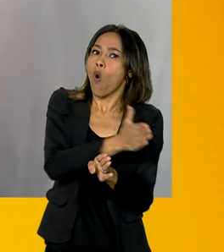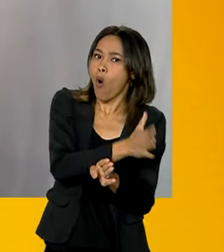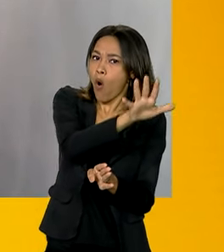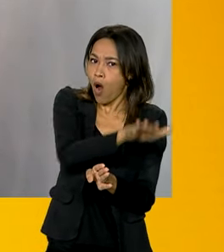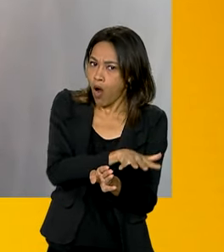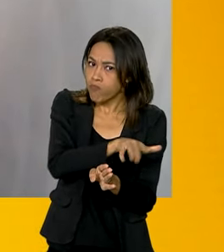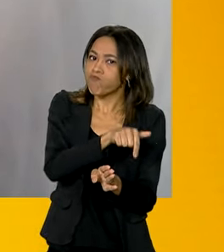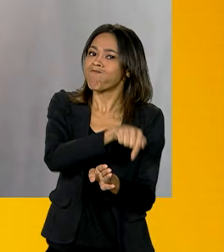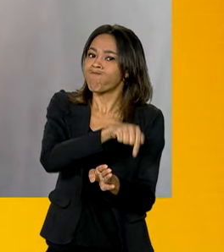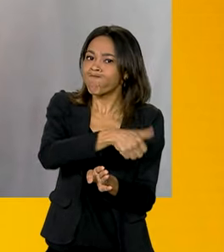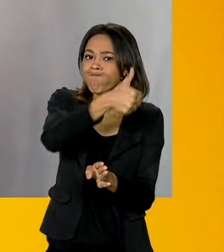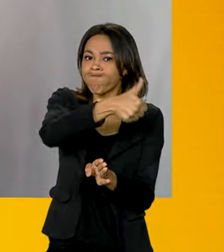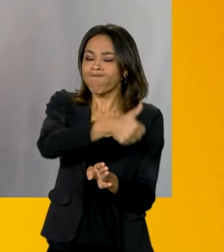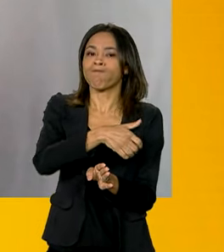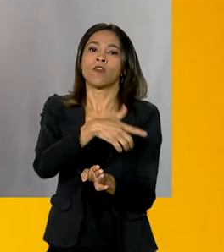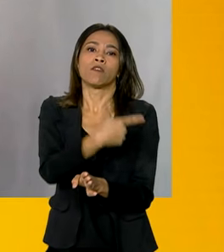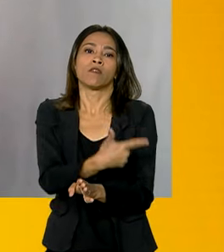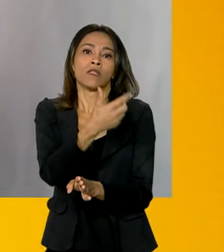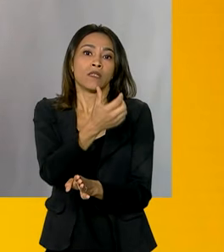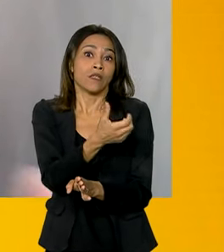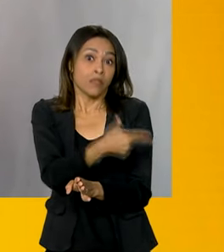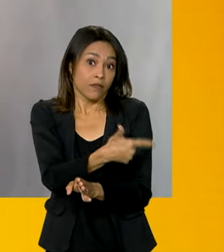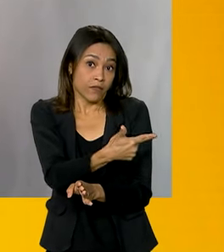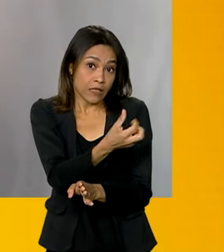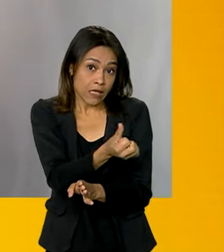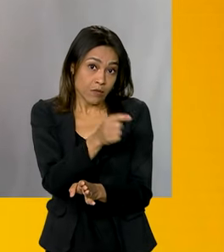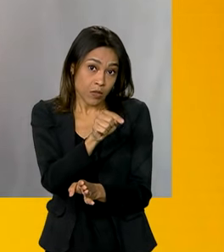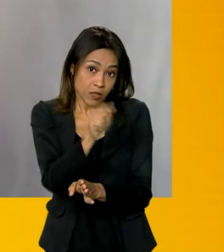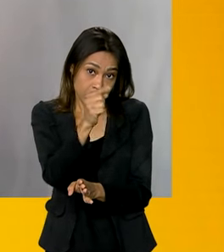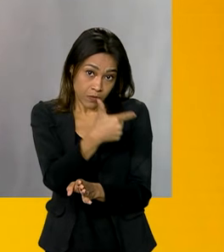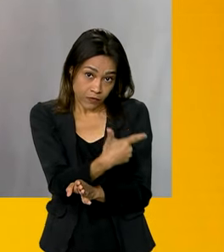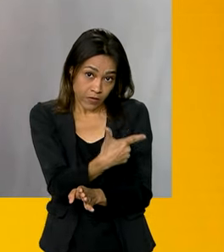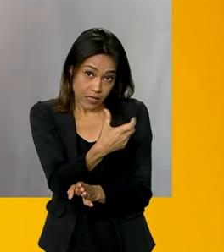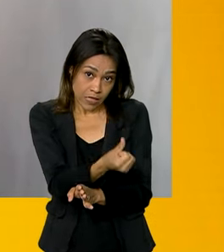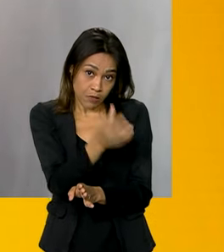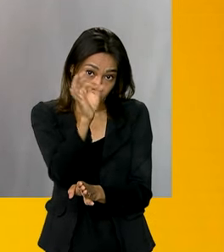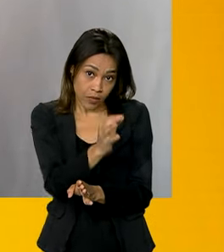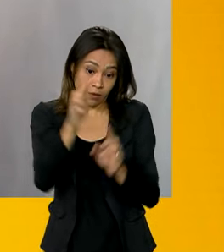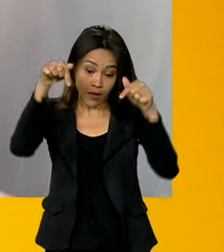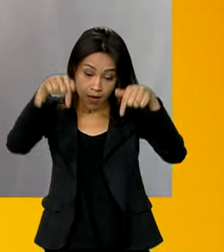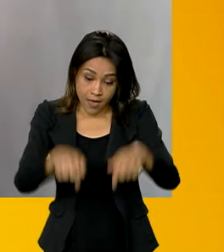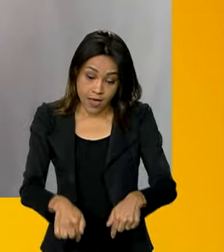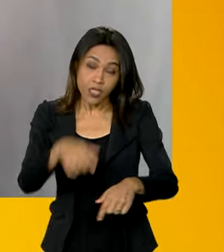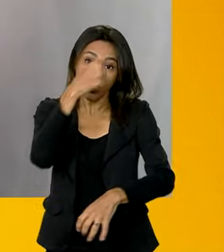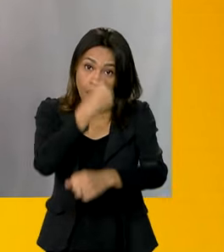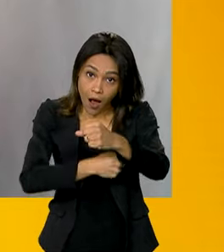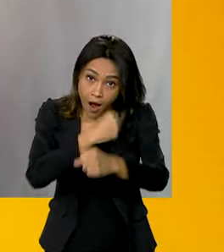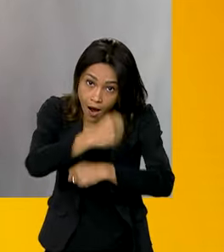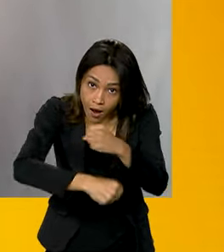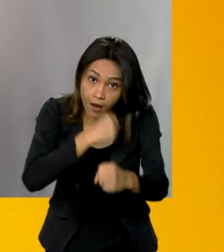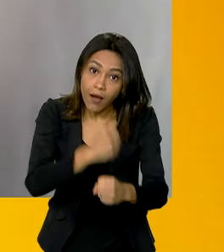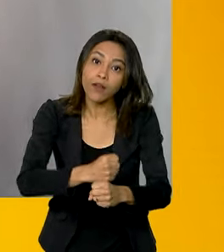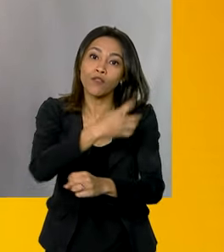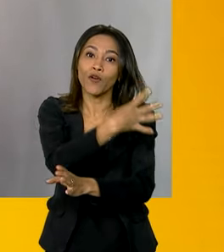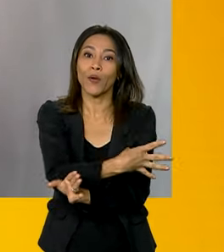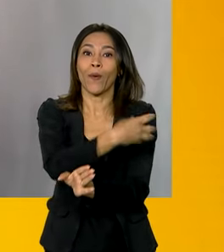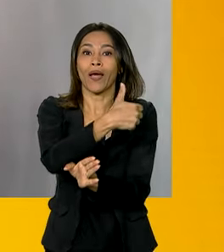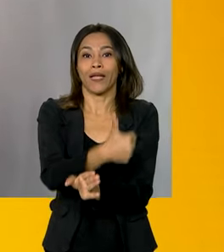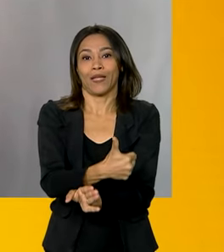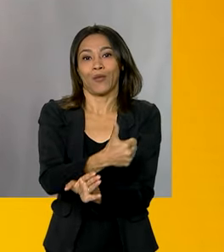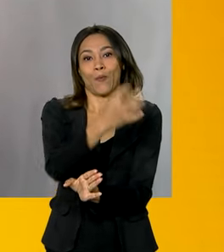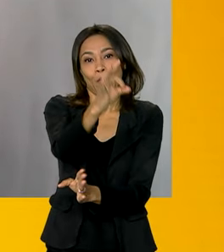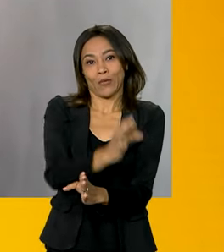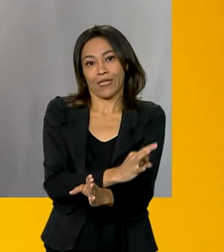% das declarações com a pré-preenchida e esse ano foi 41%. Ou seja, do total de declarações daqueles 42